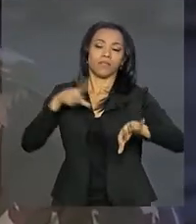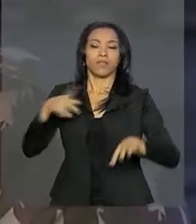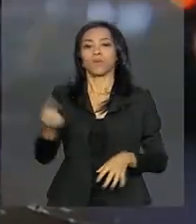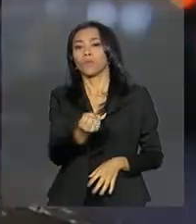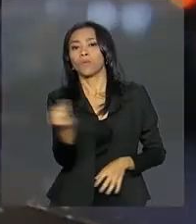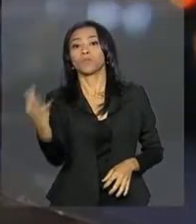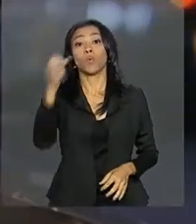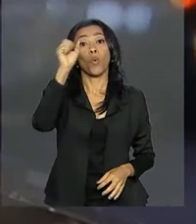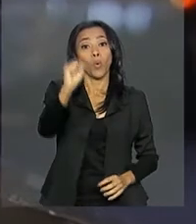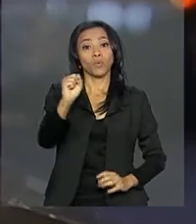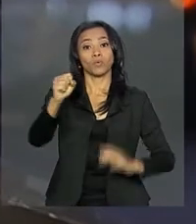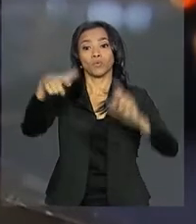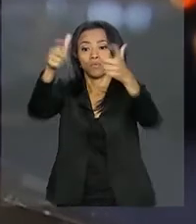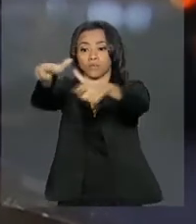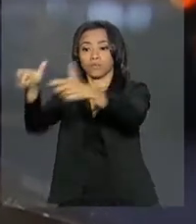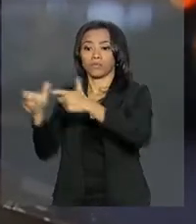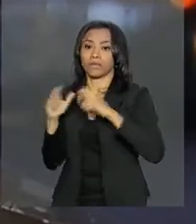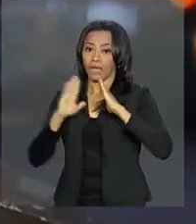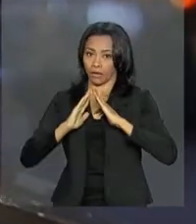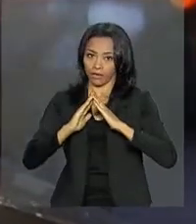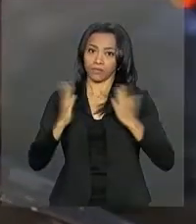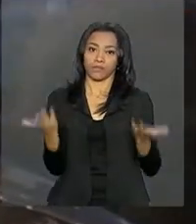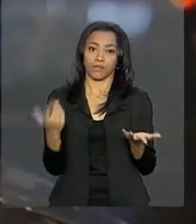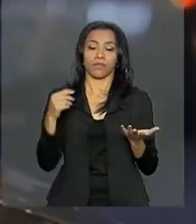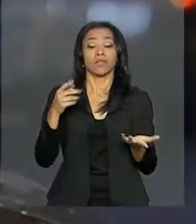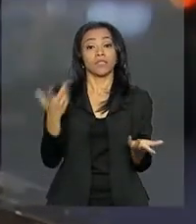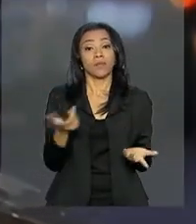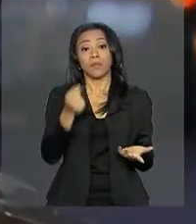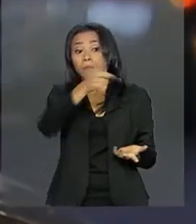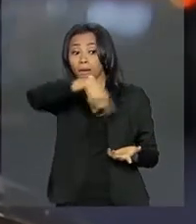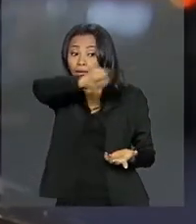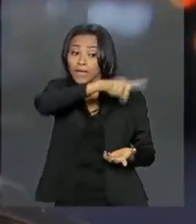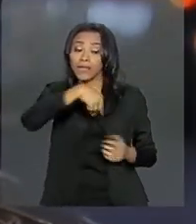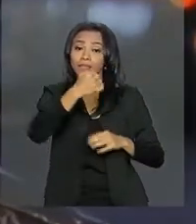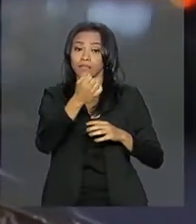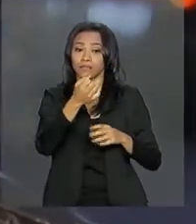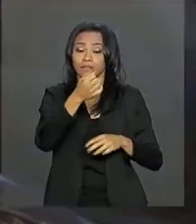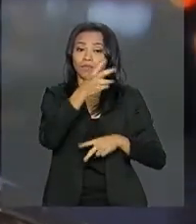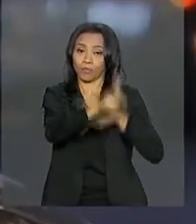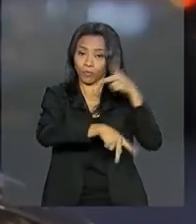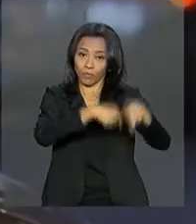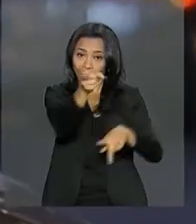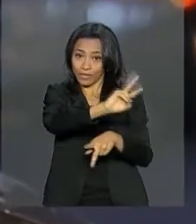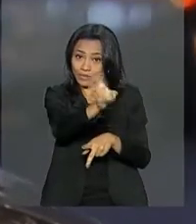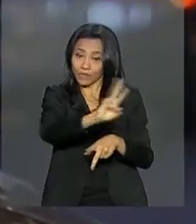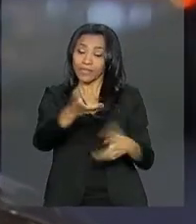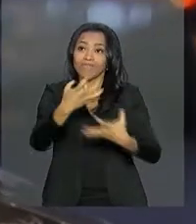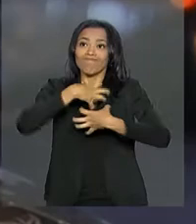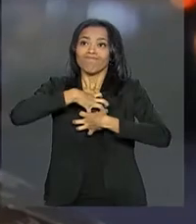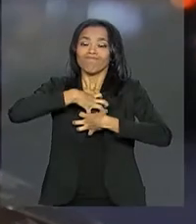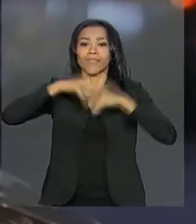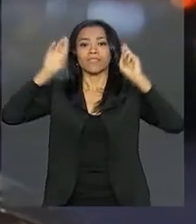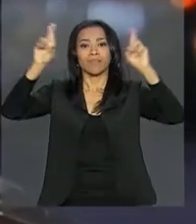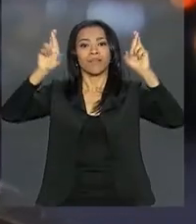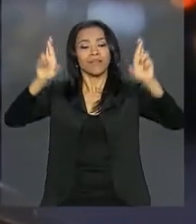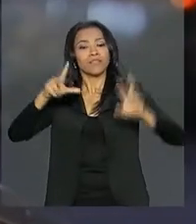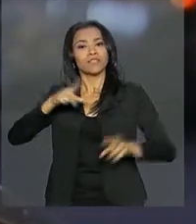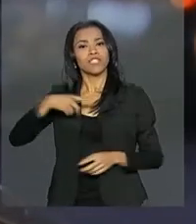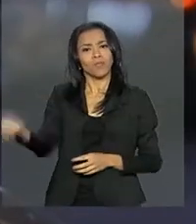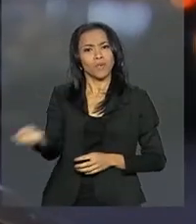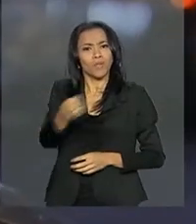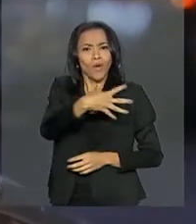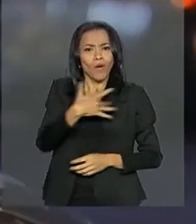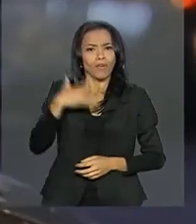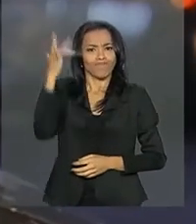funcionamento. Para o imigrante, é uma representação da esperança de ter uma nova qualidade